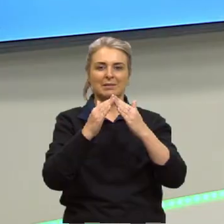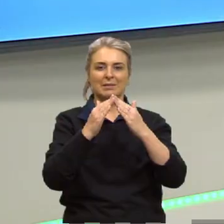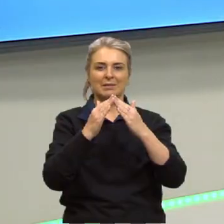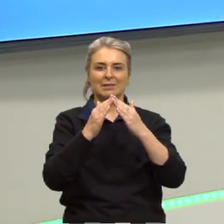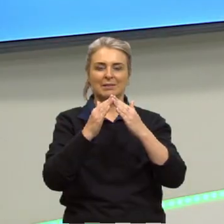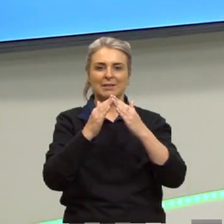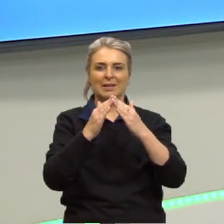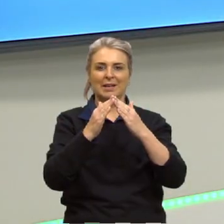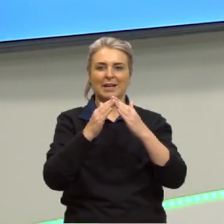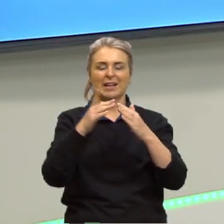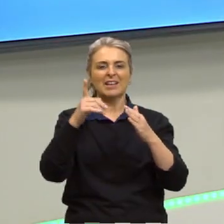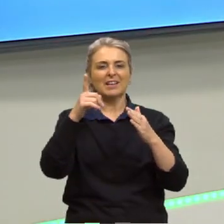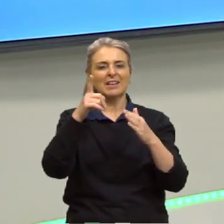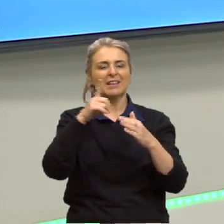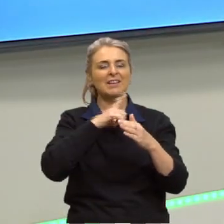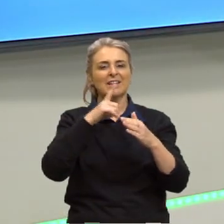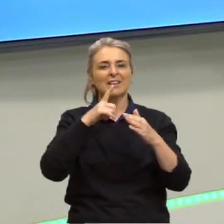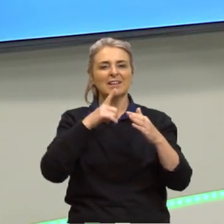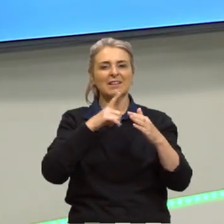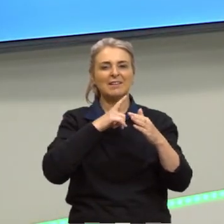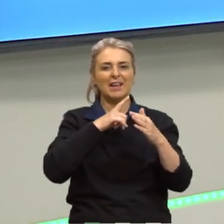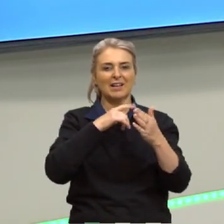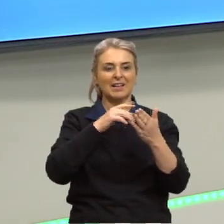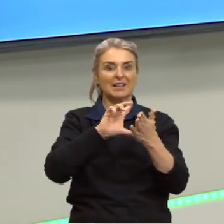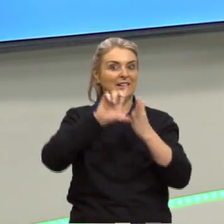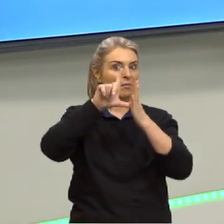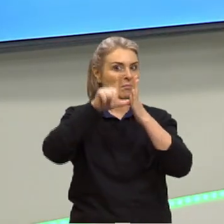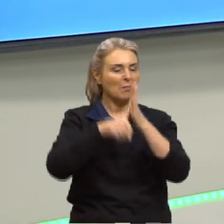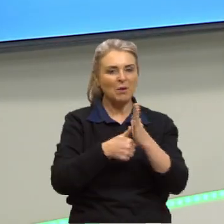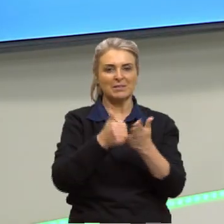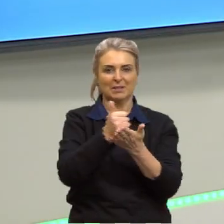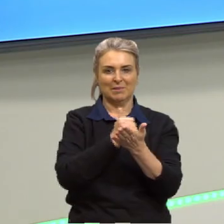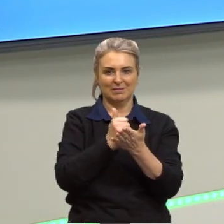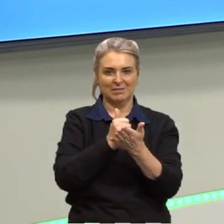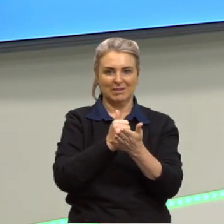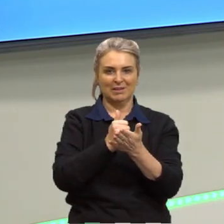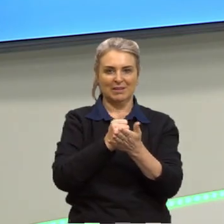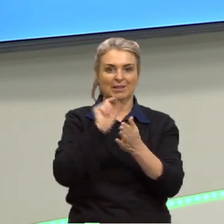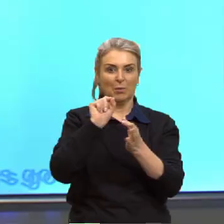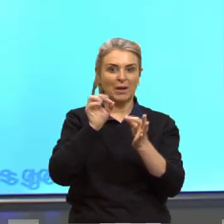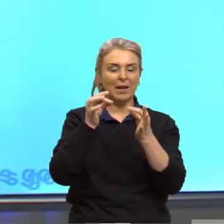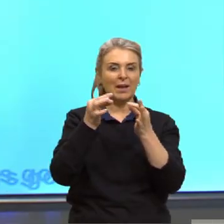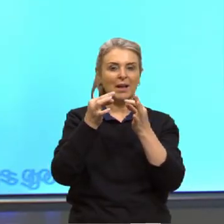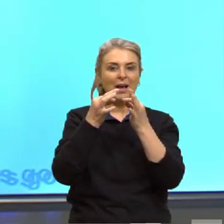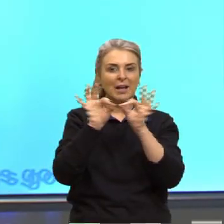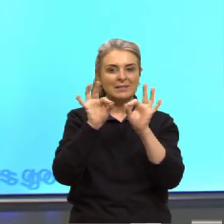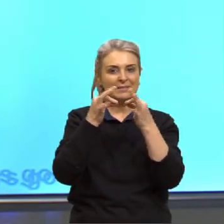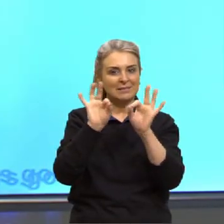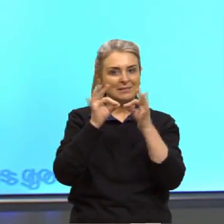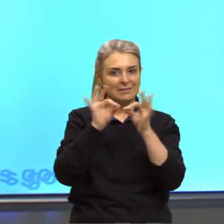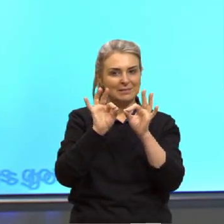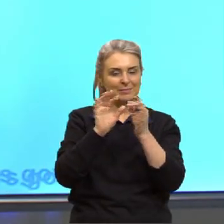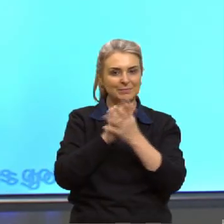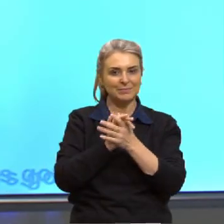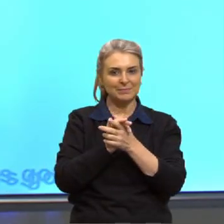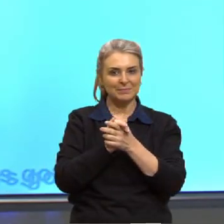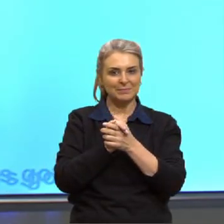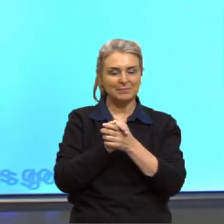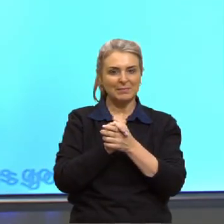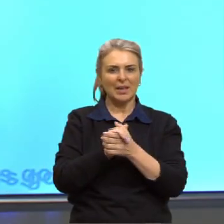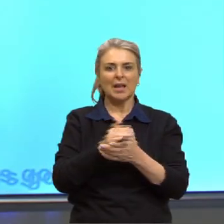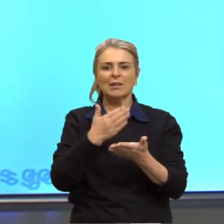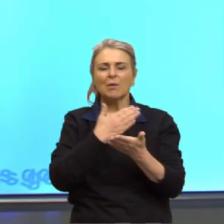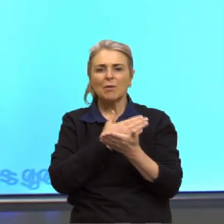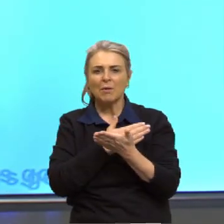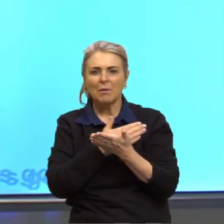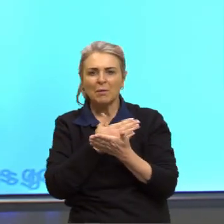corpo ao nosso texto, que é a sintaxe. Então, vocês têm aqui, a gente está começando